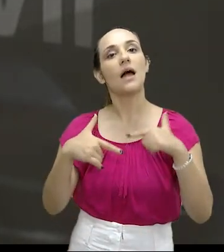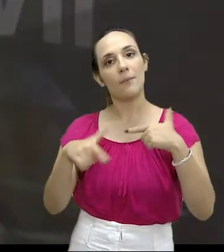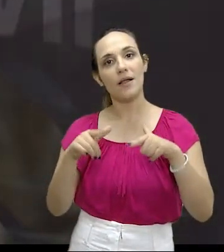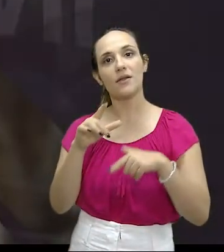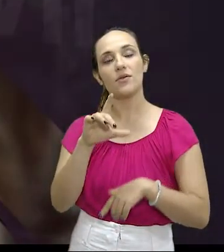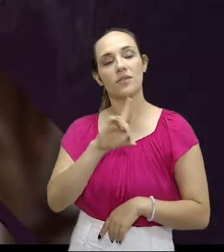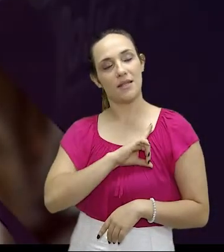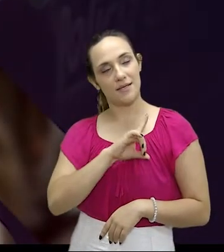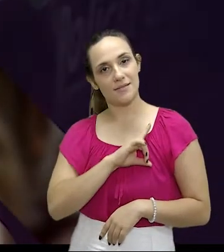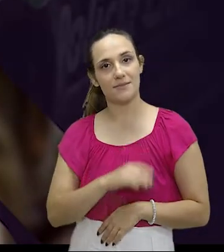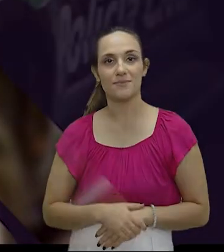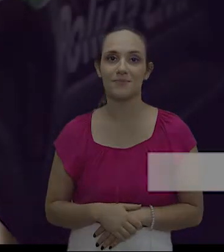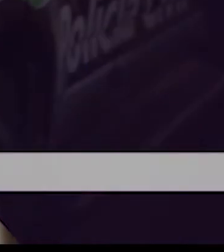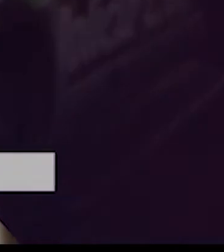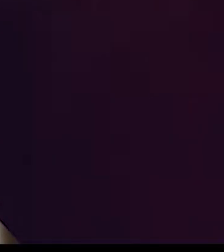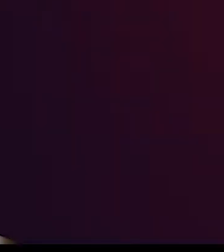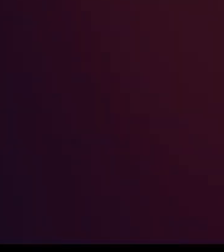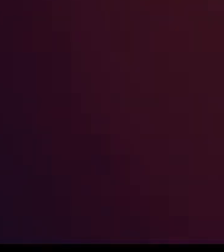da Defron.